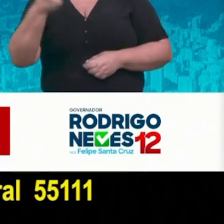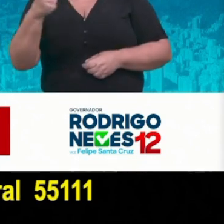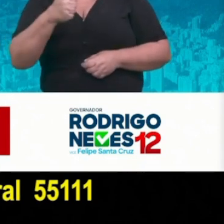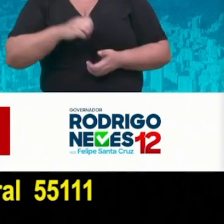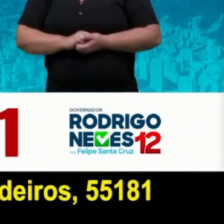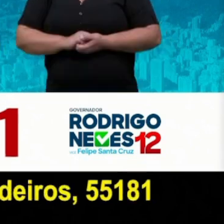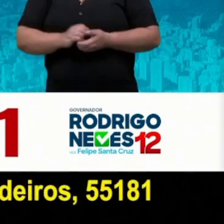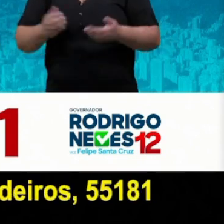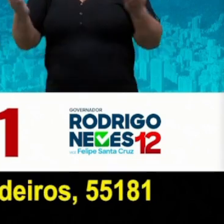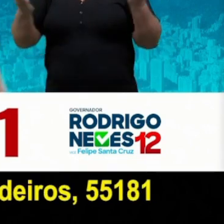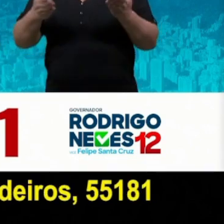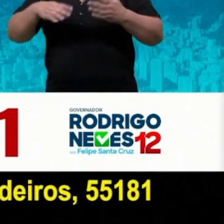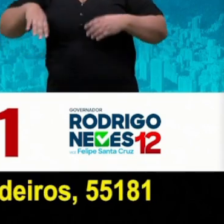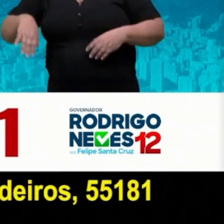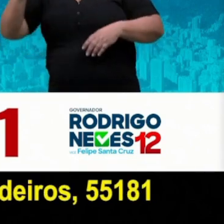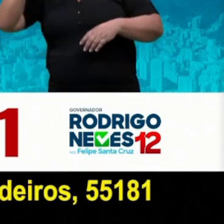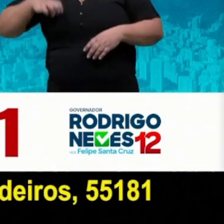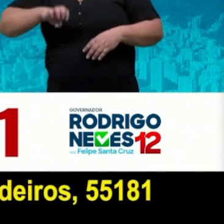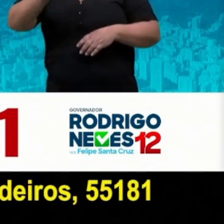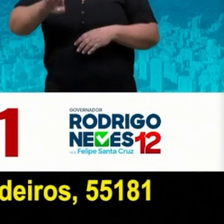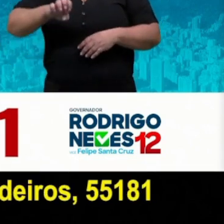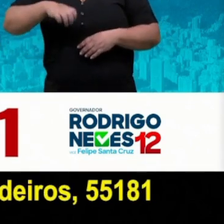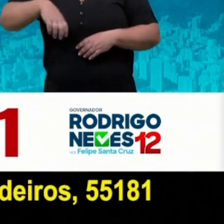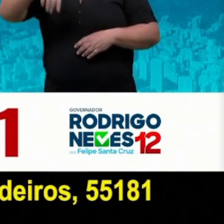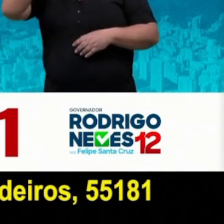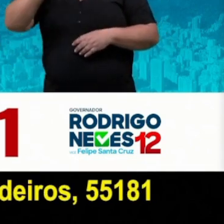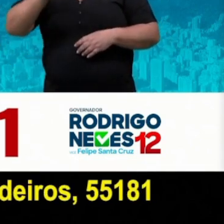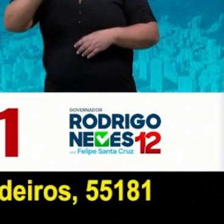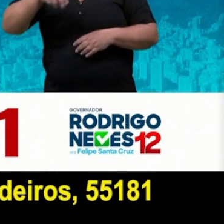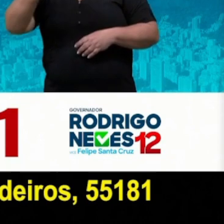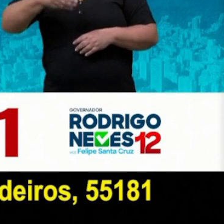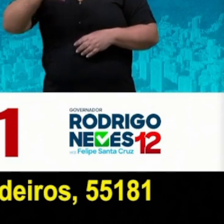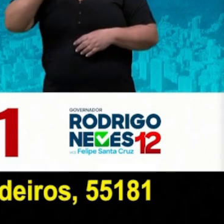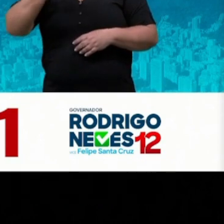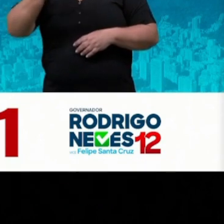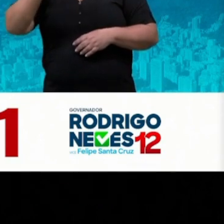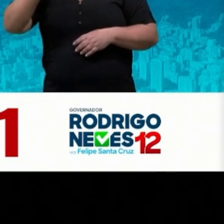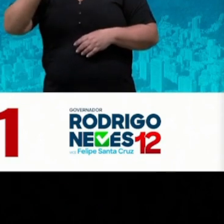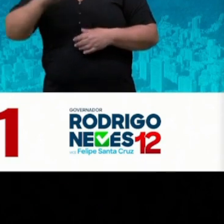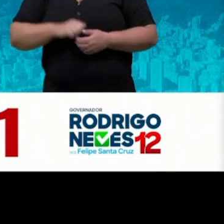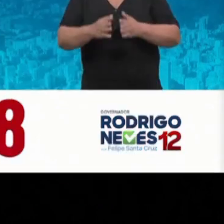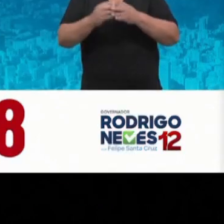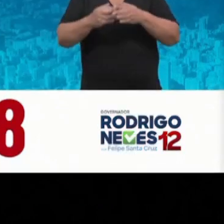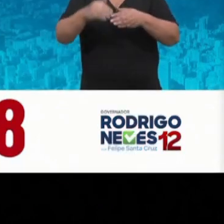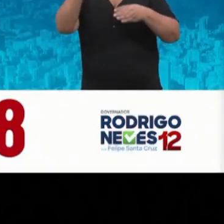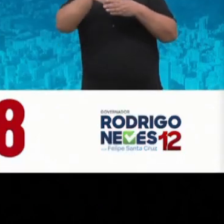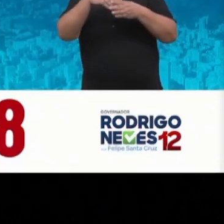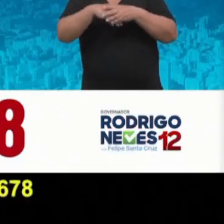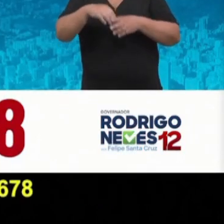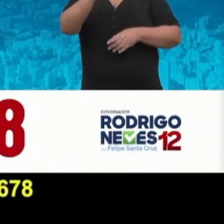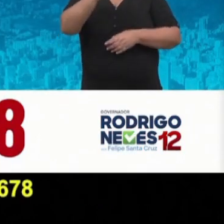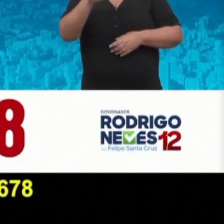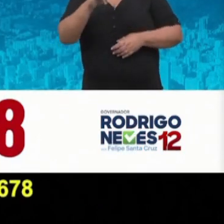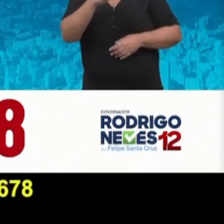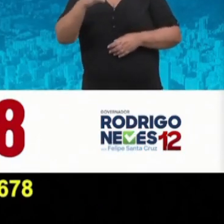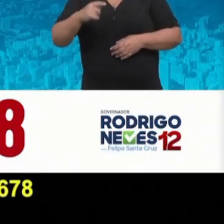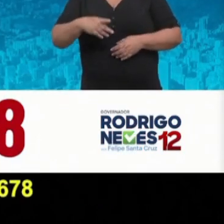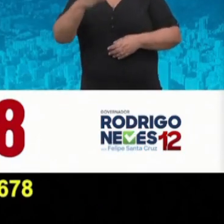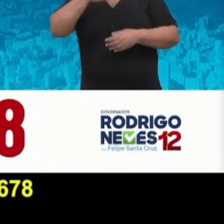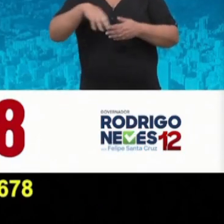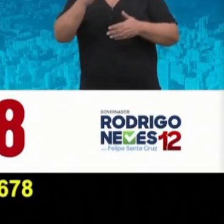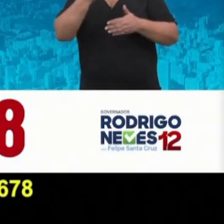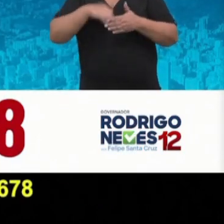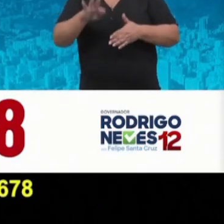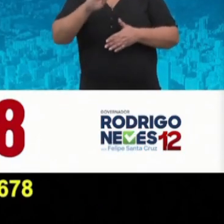55111. Agora é deputado estadual, Luciano Medeiros, 55181. Conto com seu voto. Peço seu voto, Luiz Paulo,